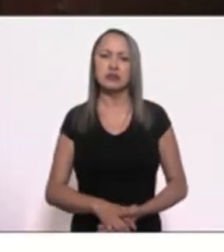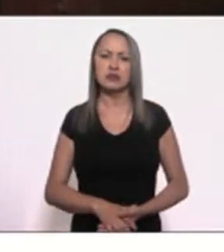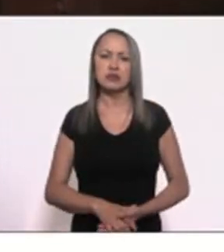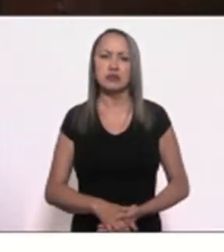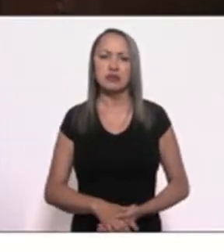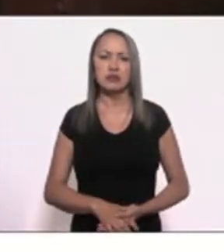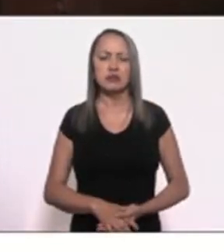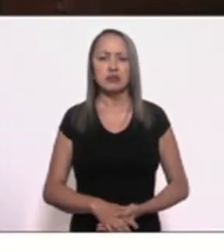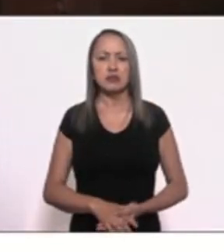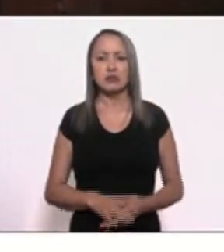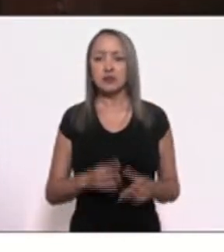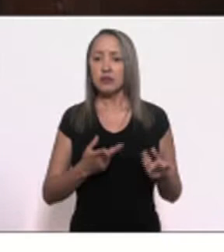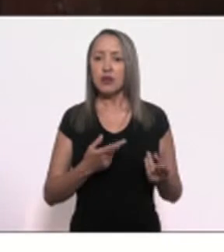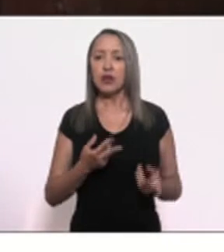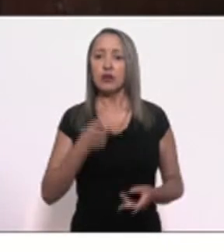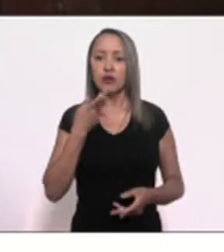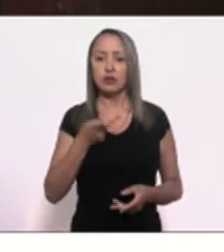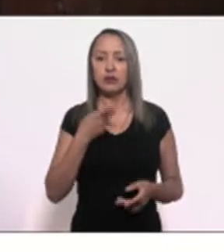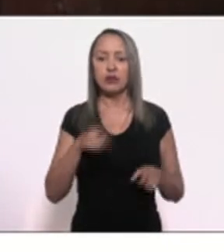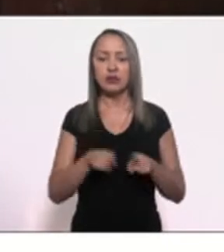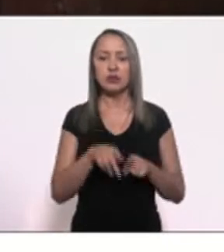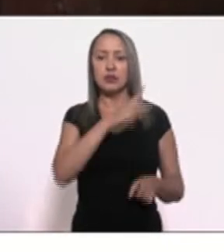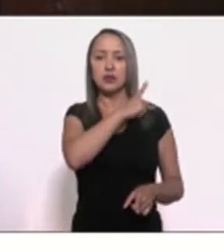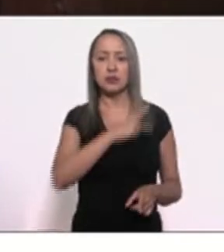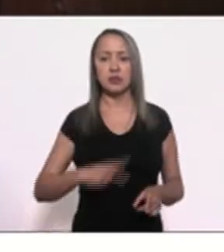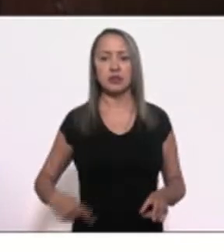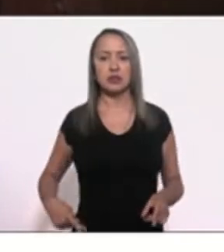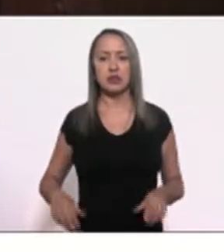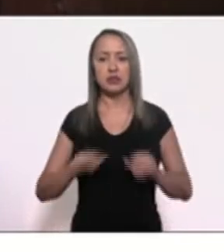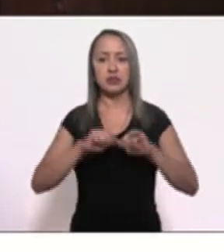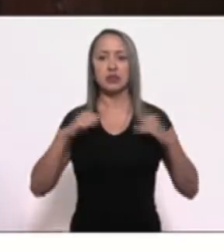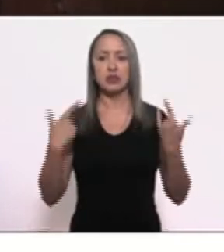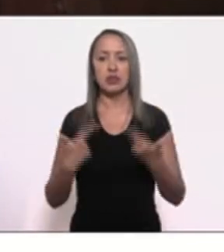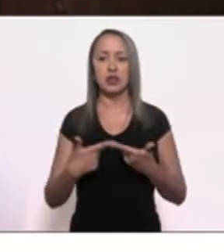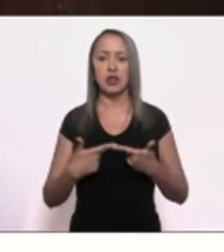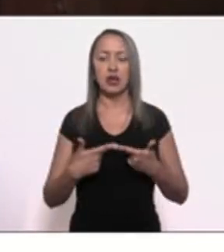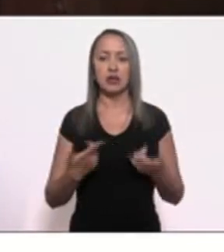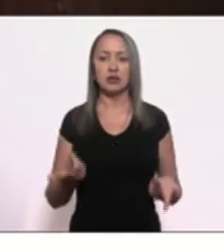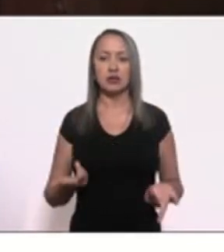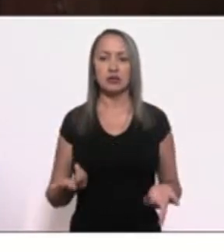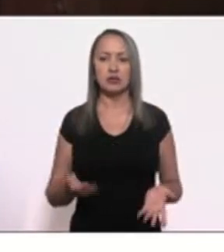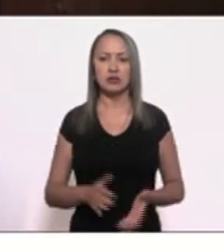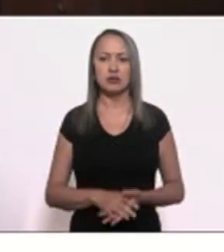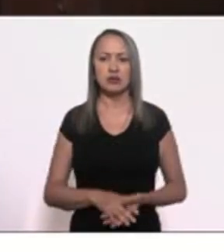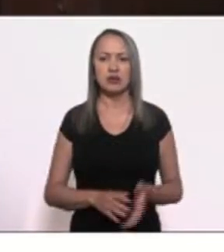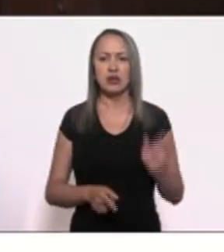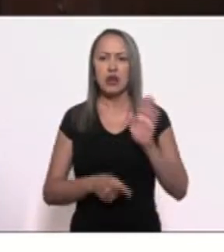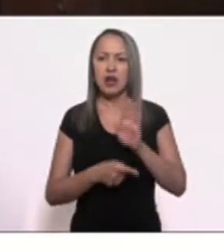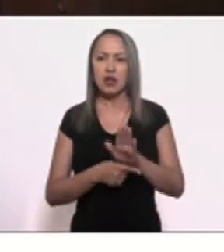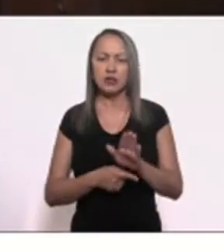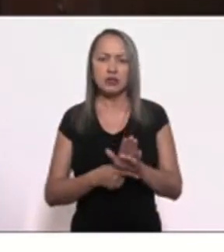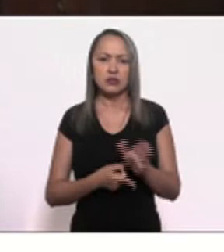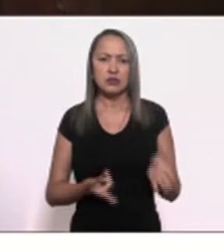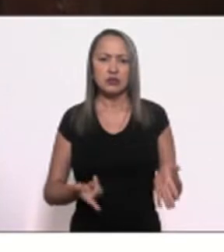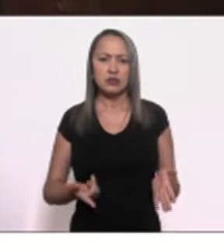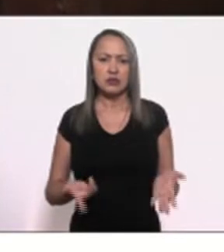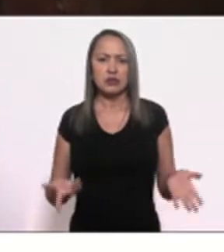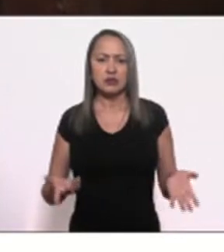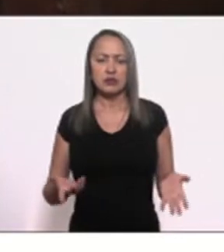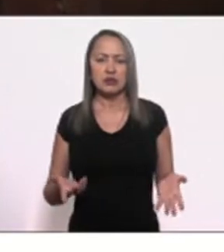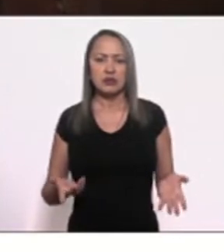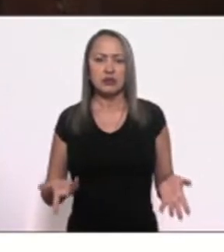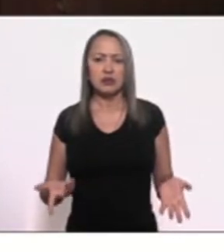até como disse o presidente da casa, se você apanha de um senhor daquela idade, é terrível. Se você